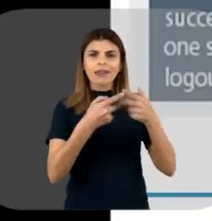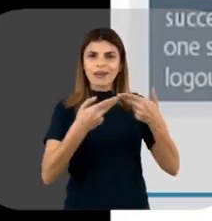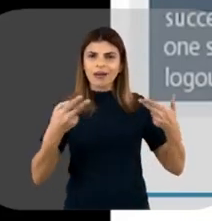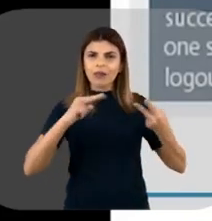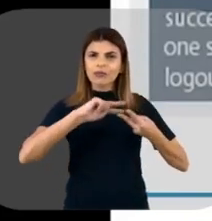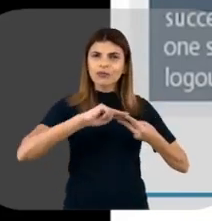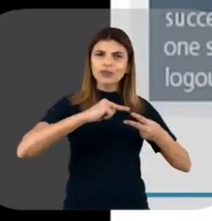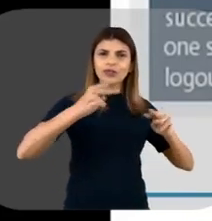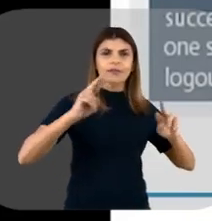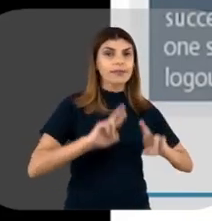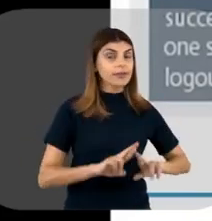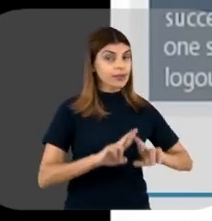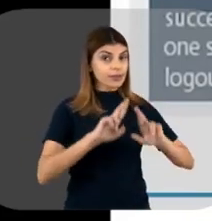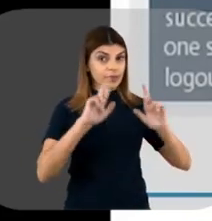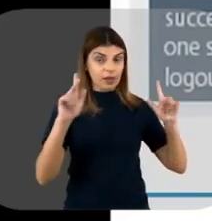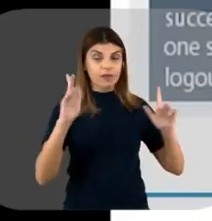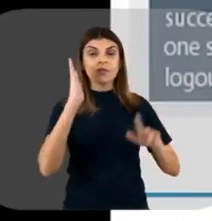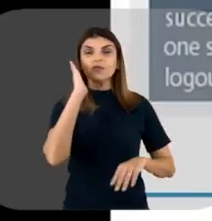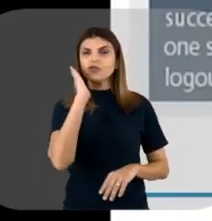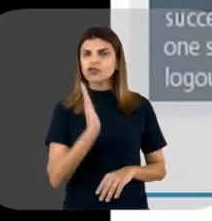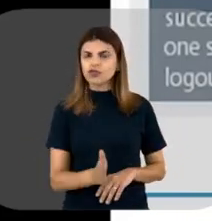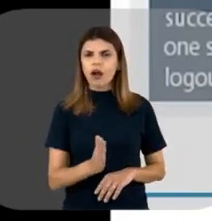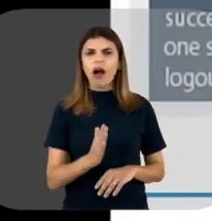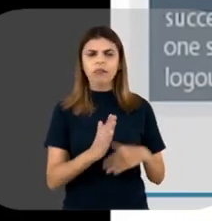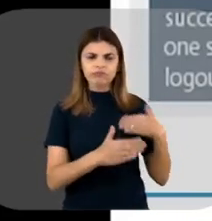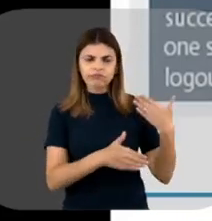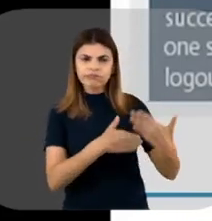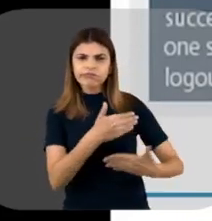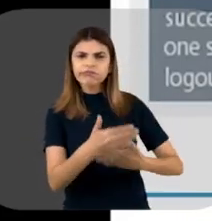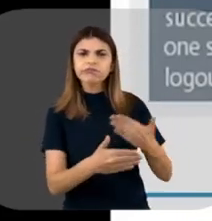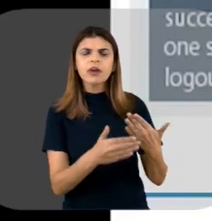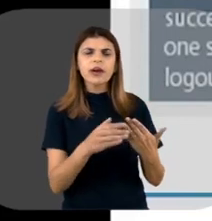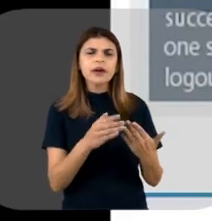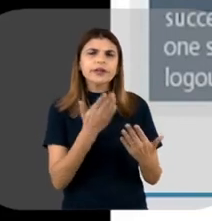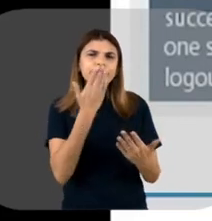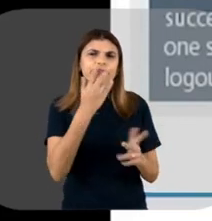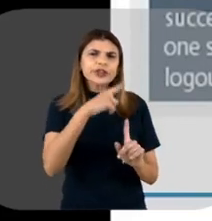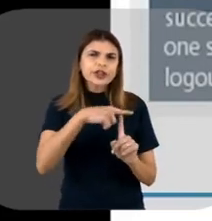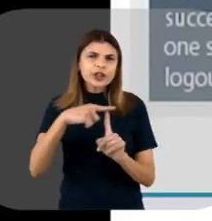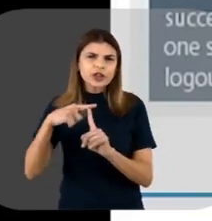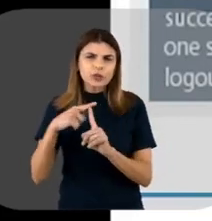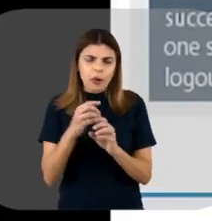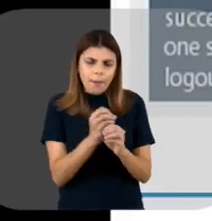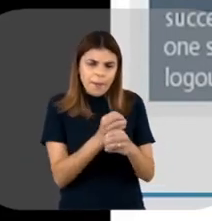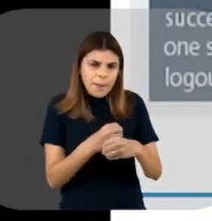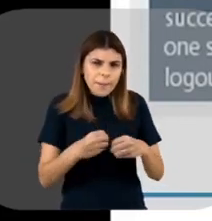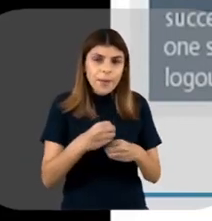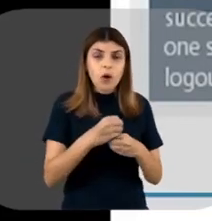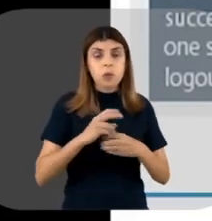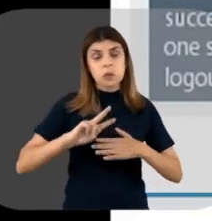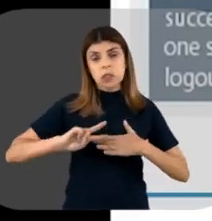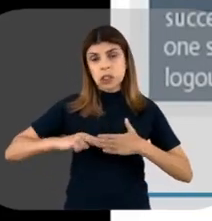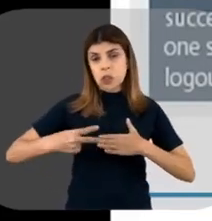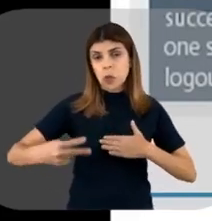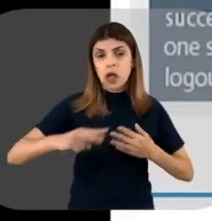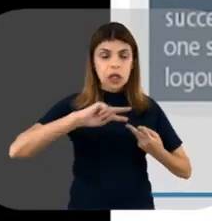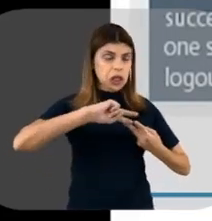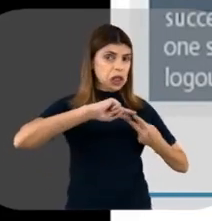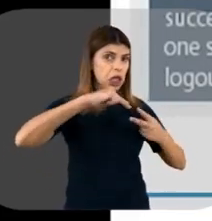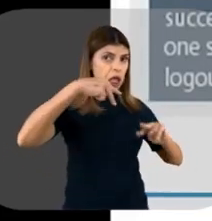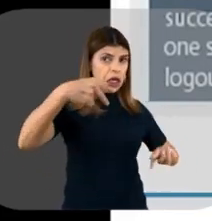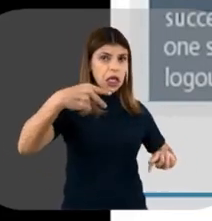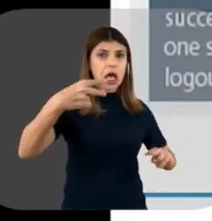genético diferente, né? O material genético de um determinado microrganismo ou uma sequência de DNA